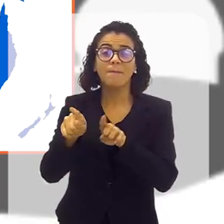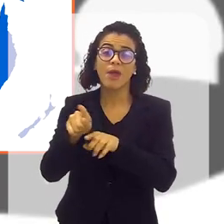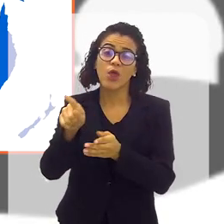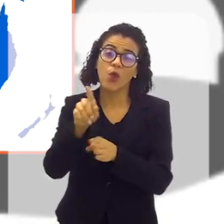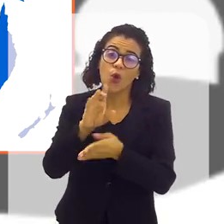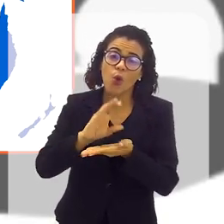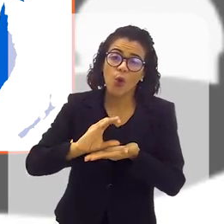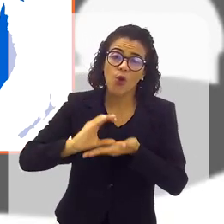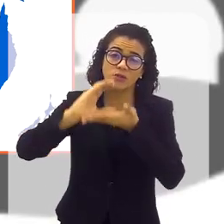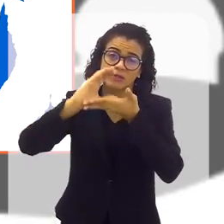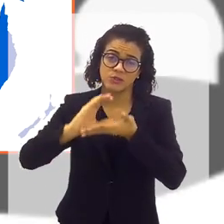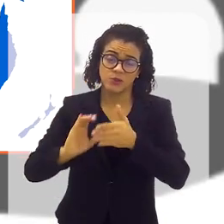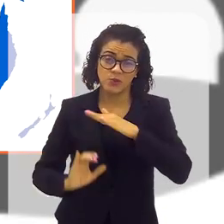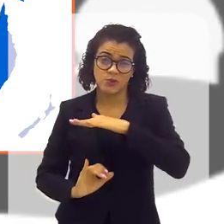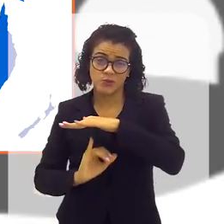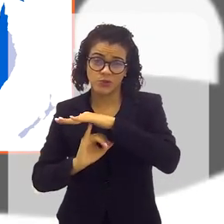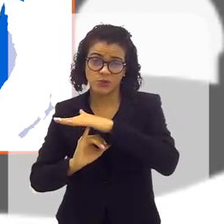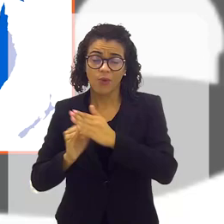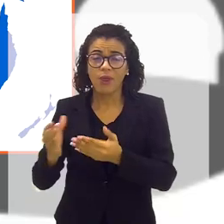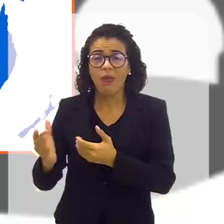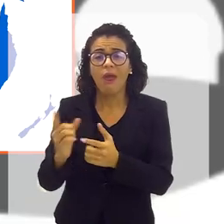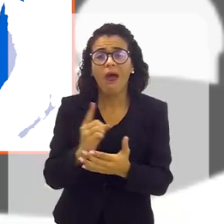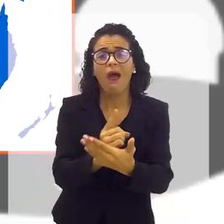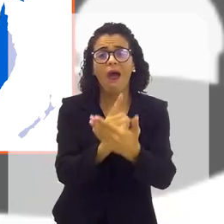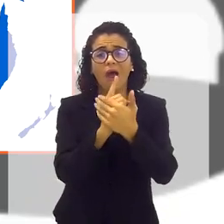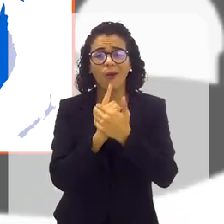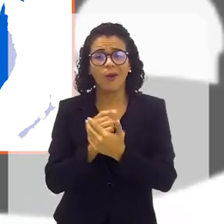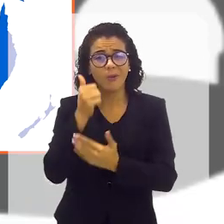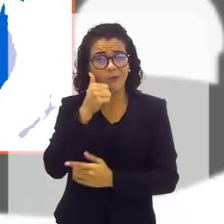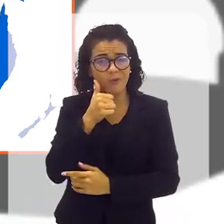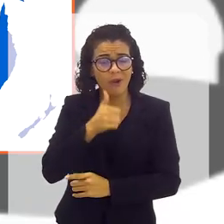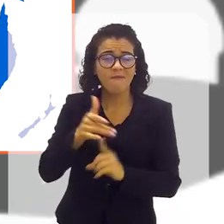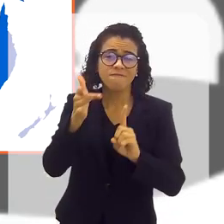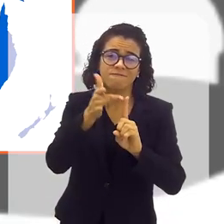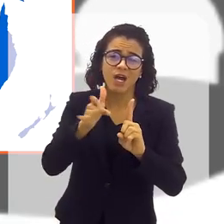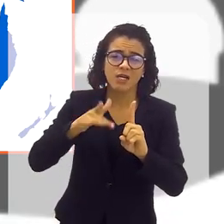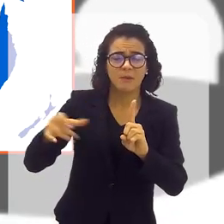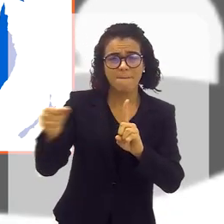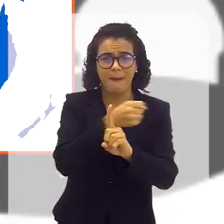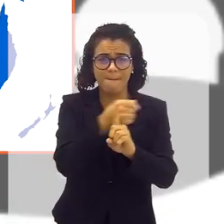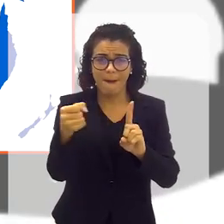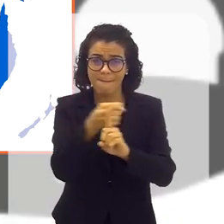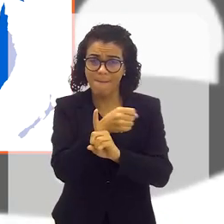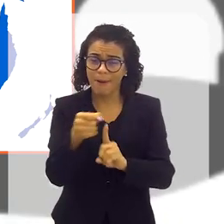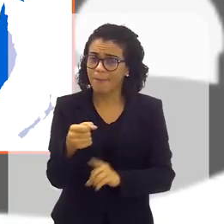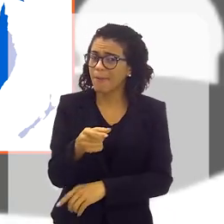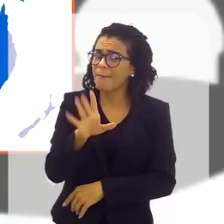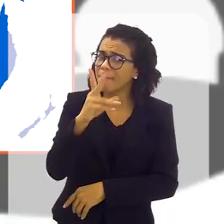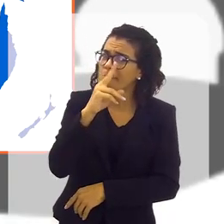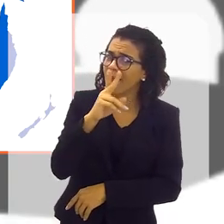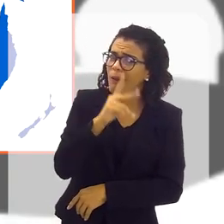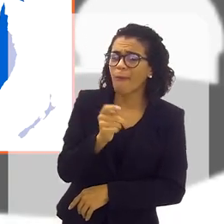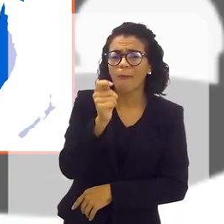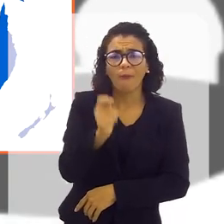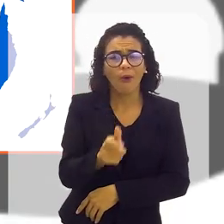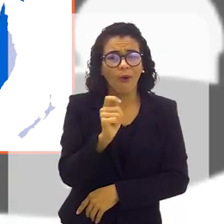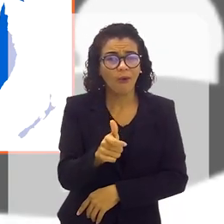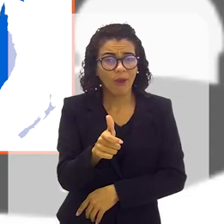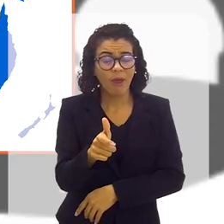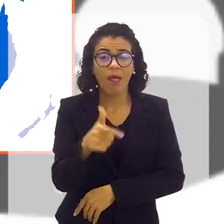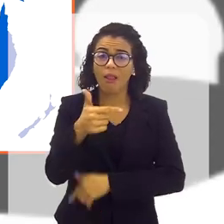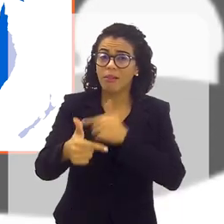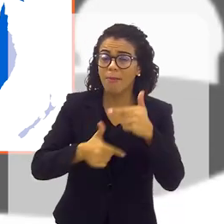entidade que acolhe mulheres vítimas de violência. Mas tudo isso ainda seria pouco diante da imensa plataforma de